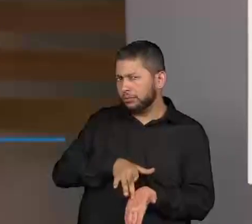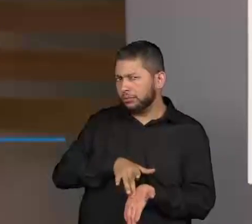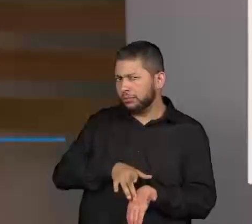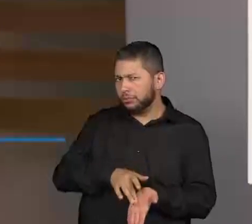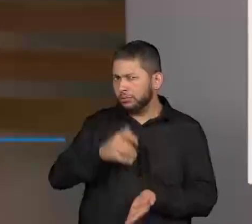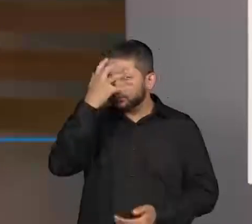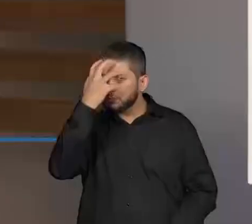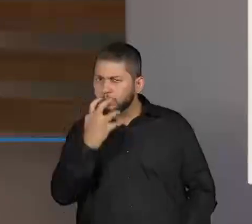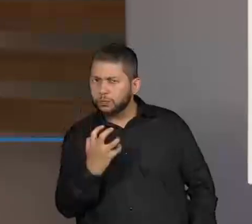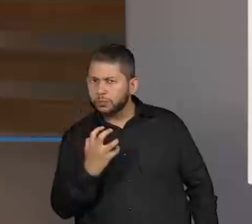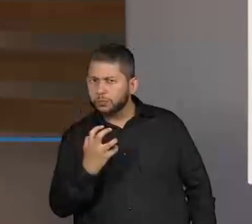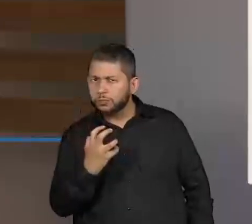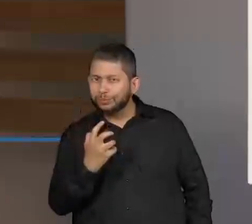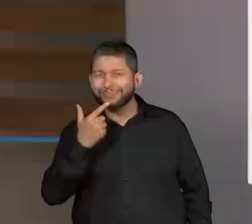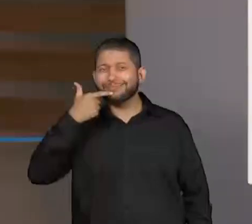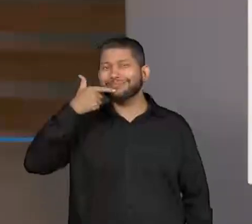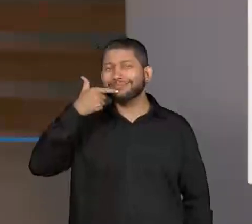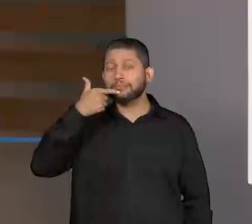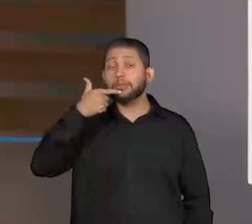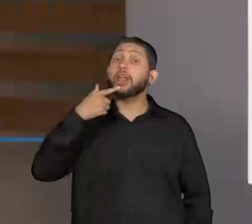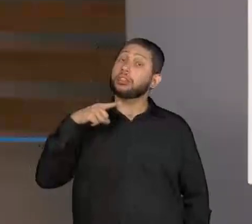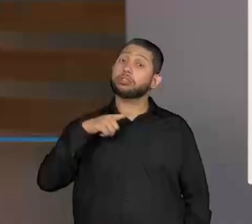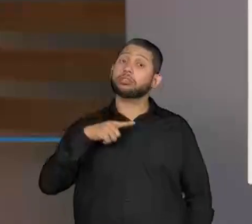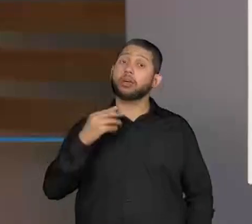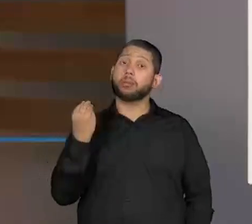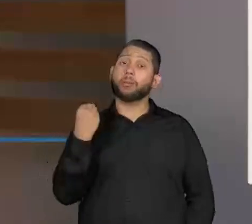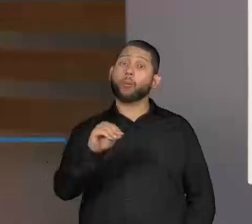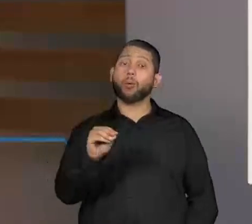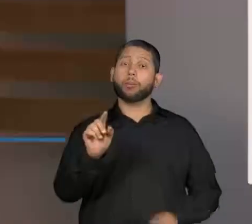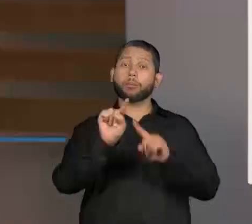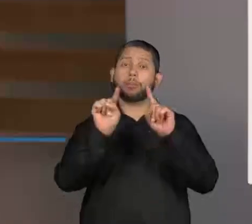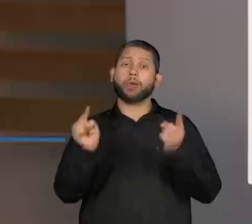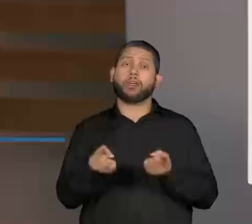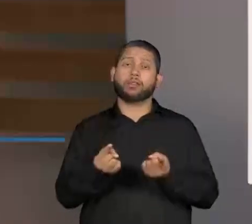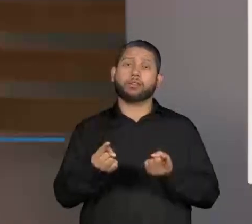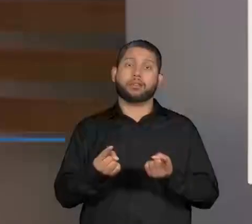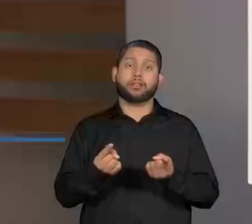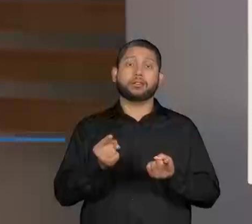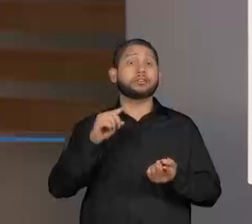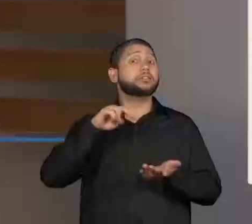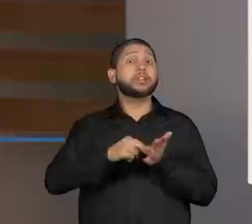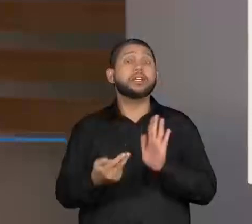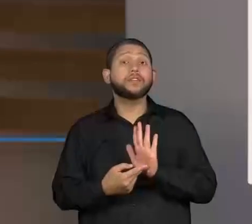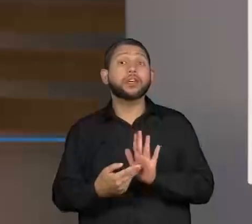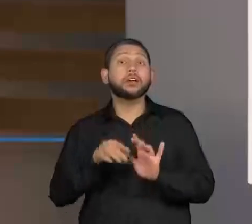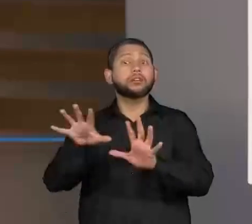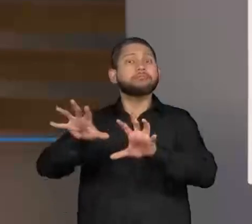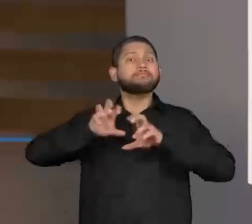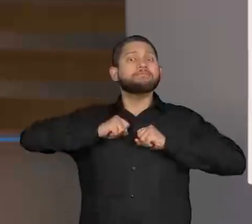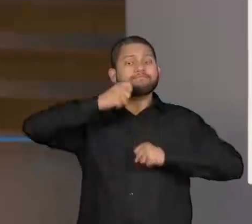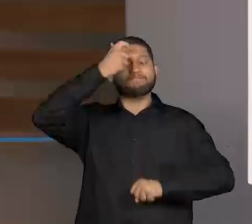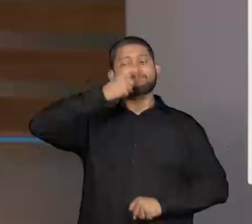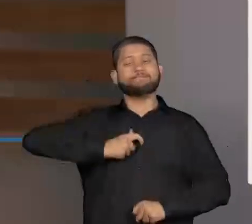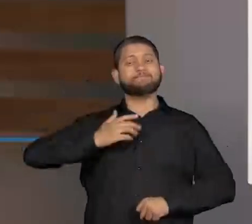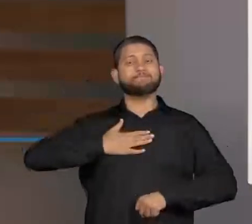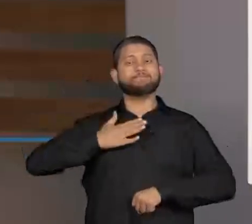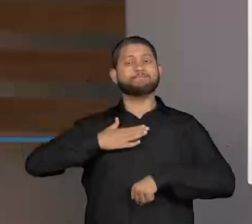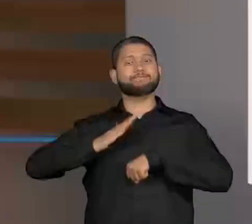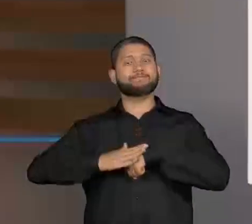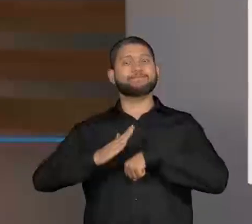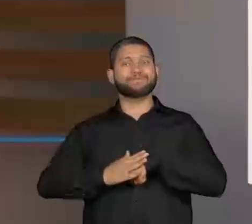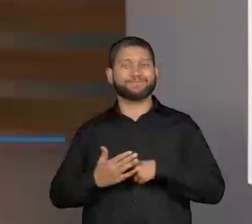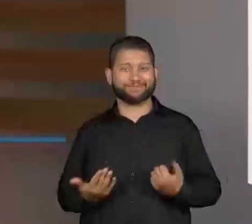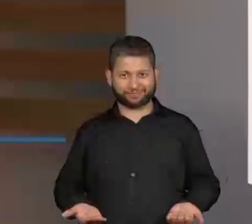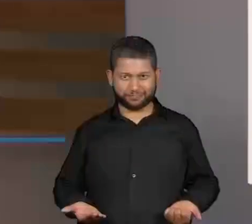vai estar indicado o nome do personagem, entre parentes, a ação e depois a fala. Então, é